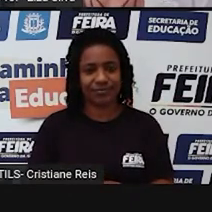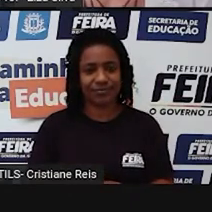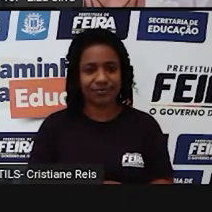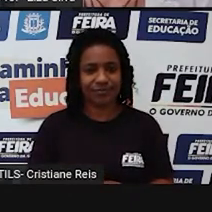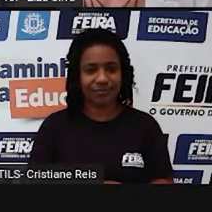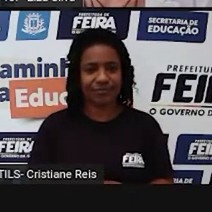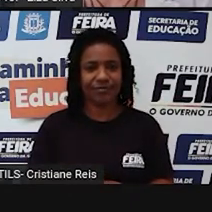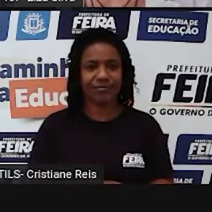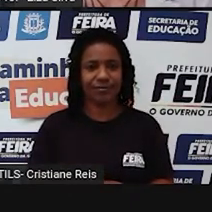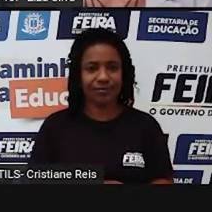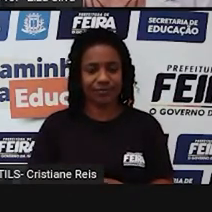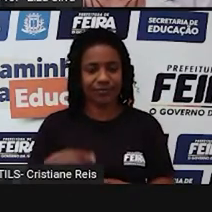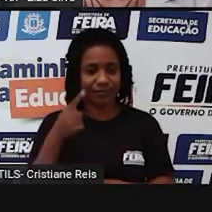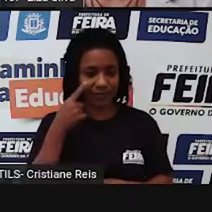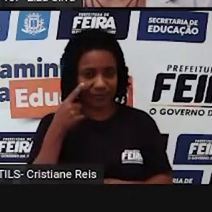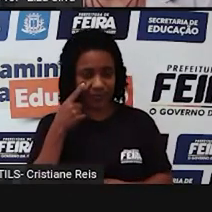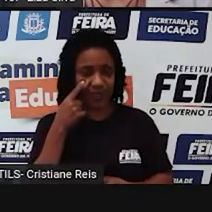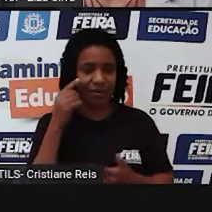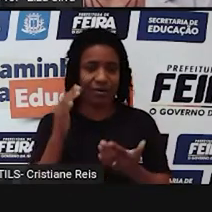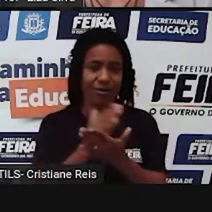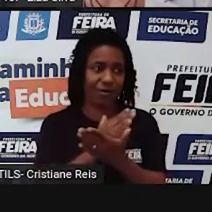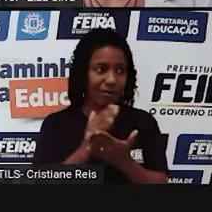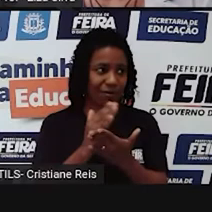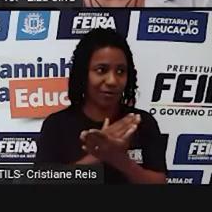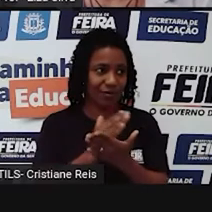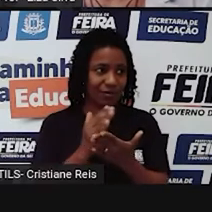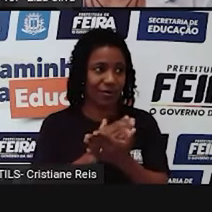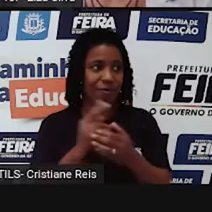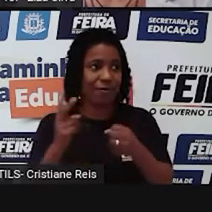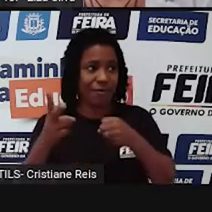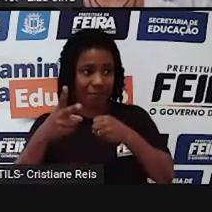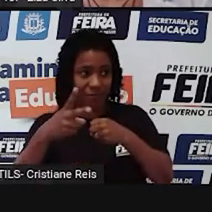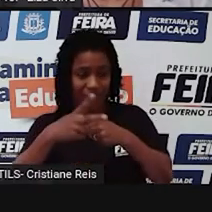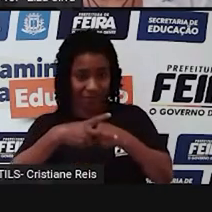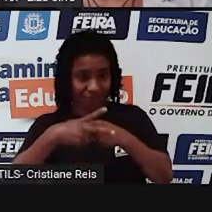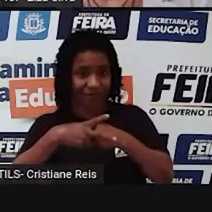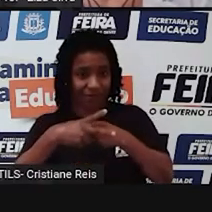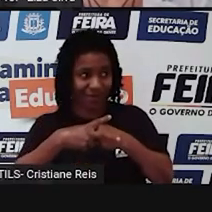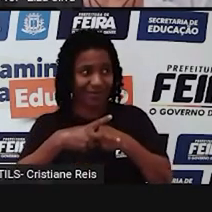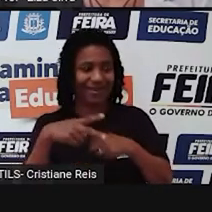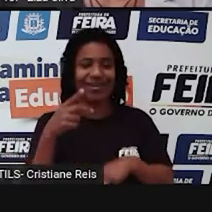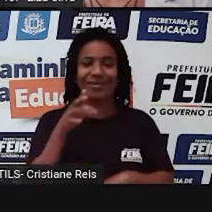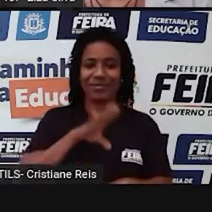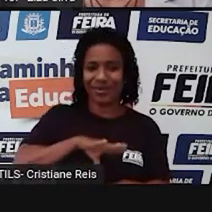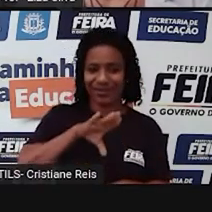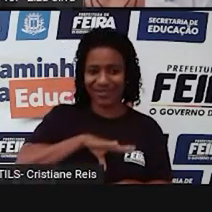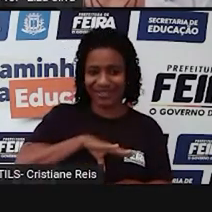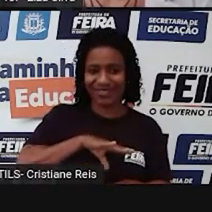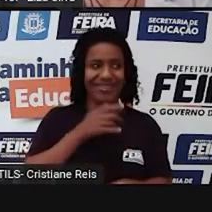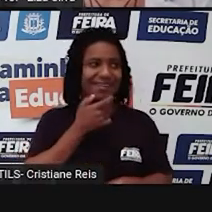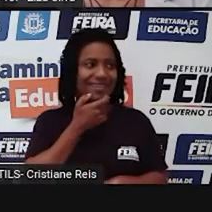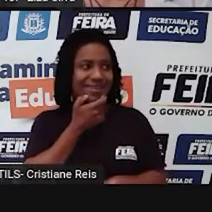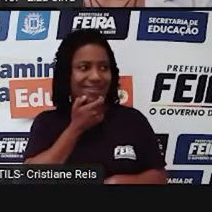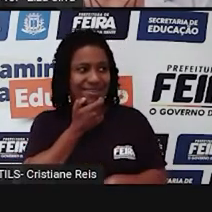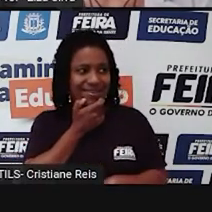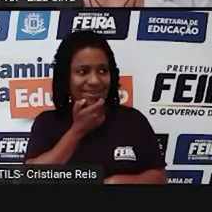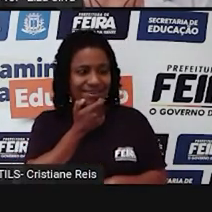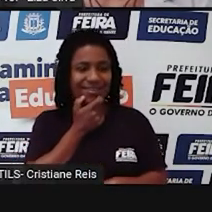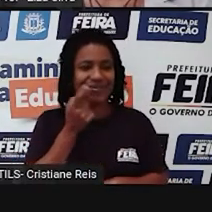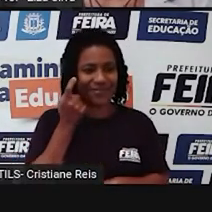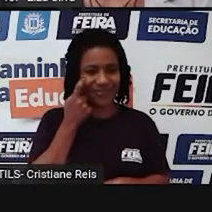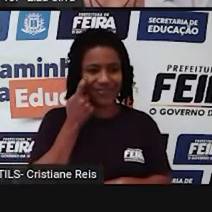Nós temos aqui alguns verbs em português e em inglês. Beijar, to kiss,